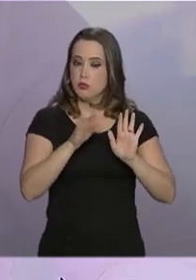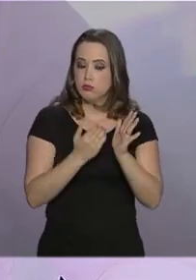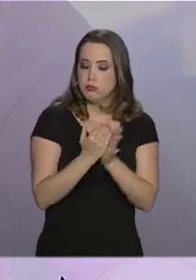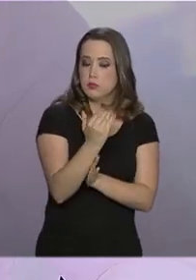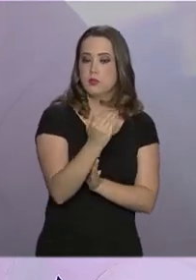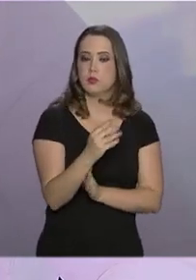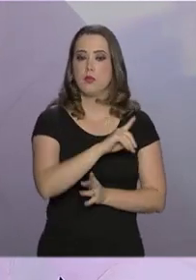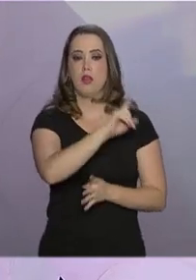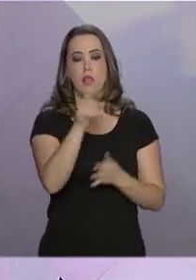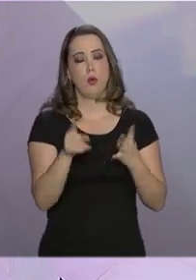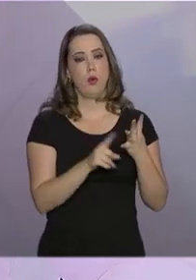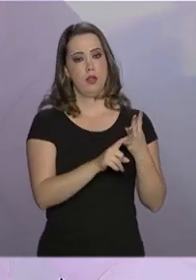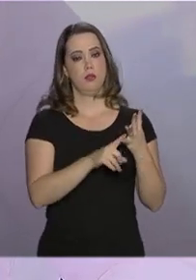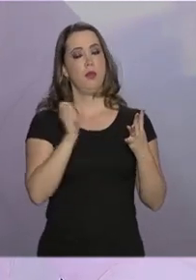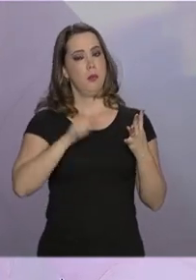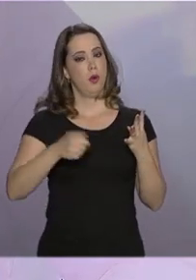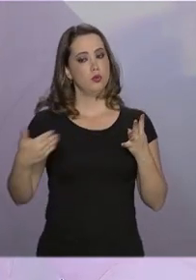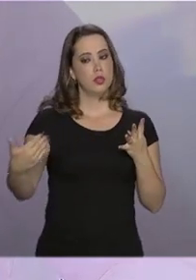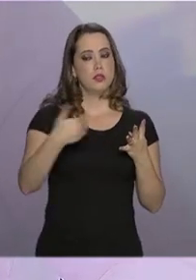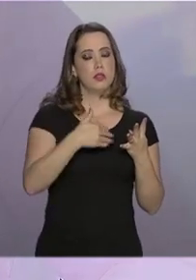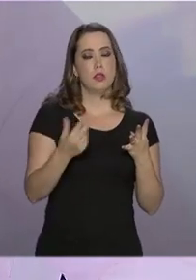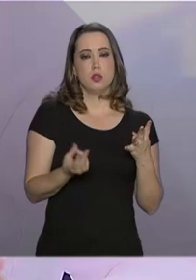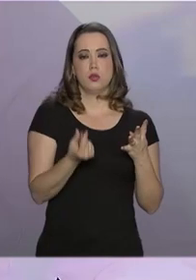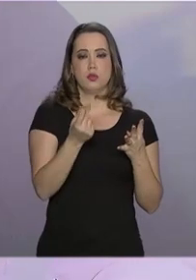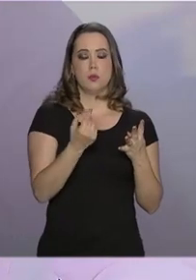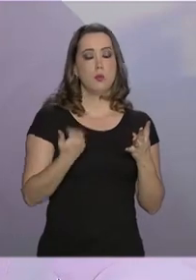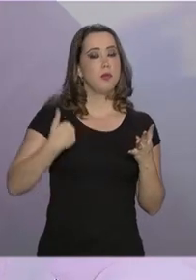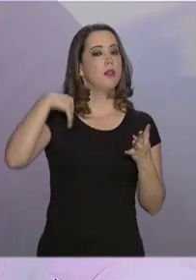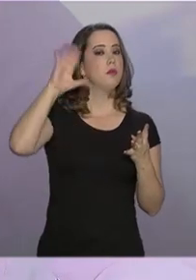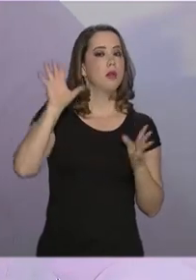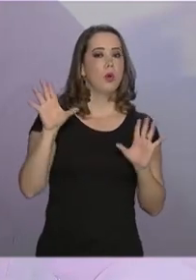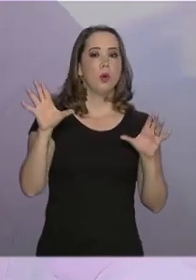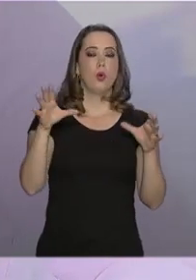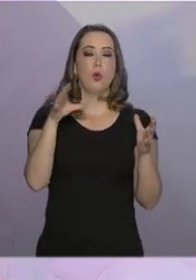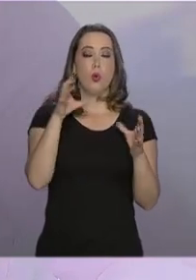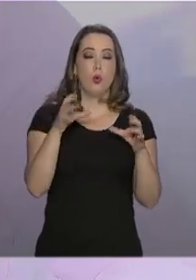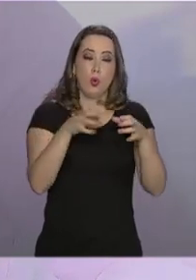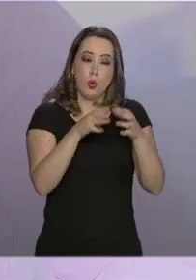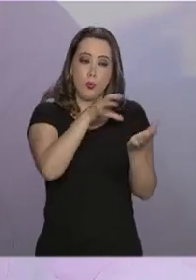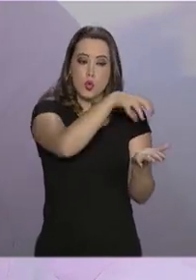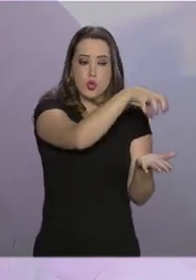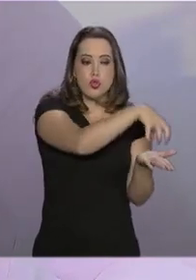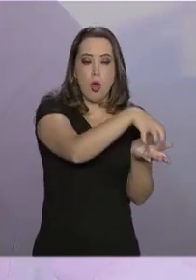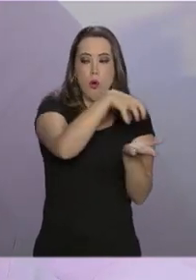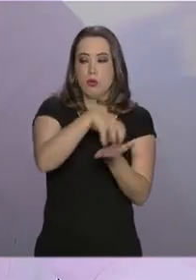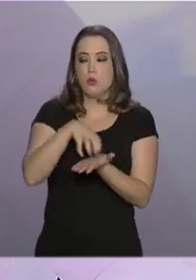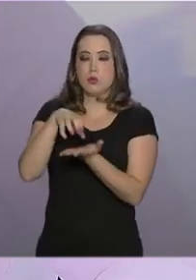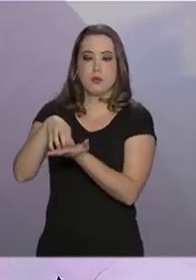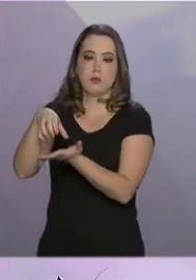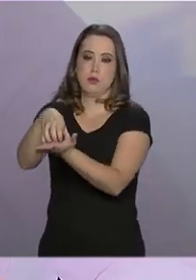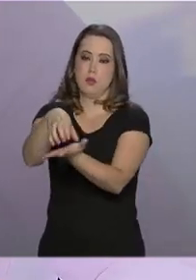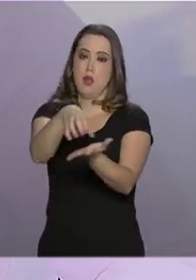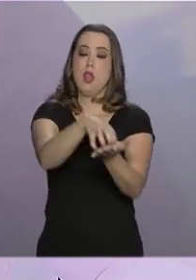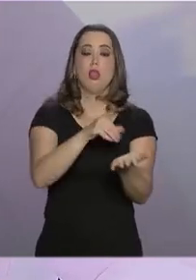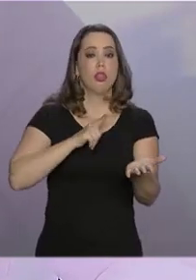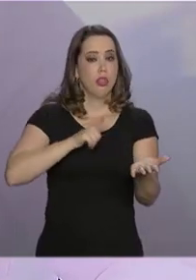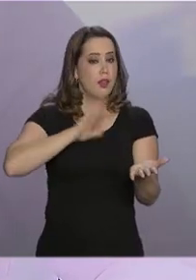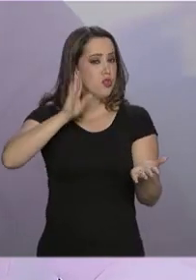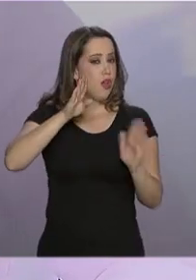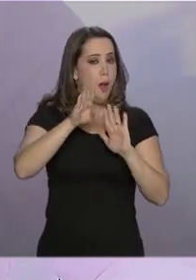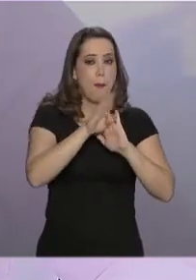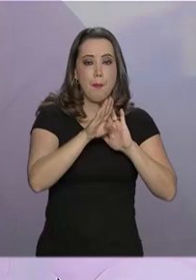quarta frente de orçamento é que a maioria dos órgãos, a maioria das estruturas possui